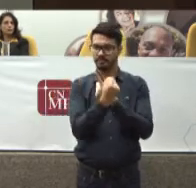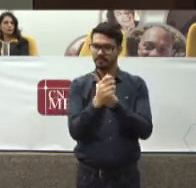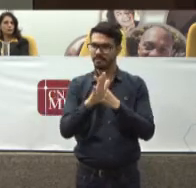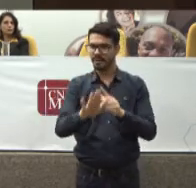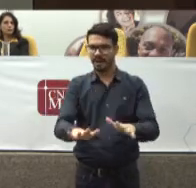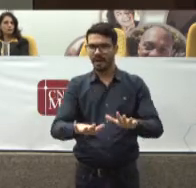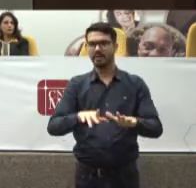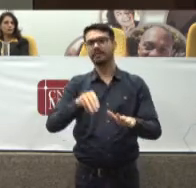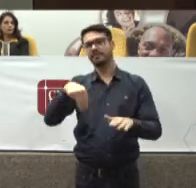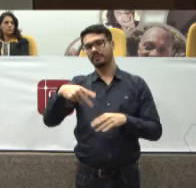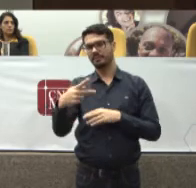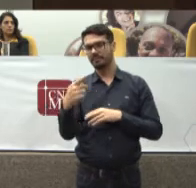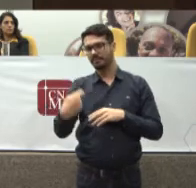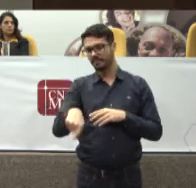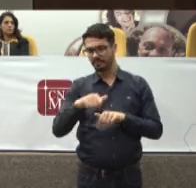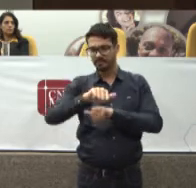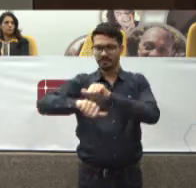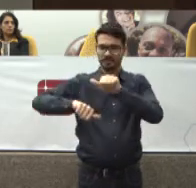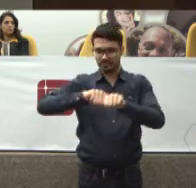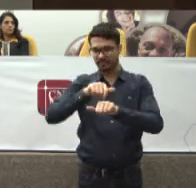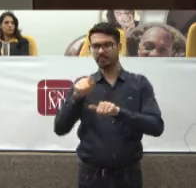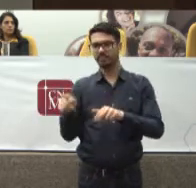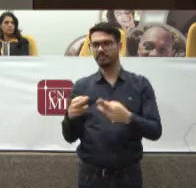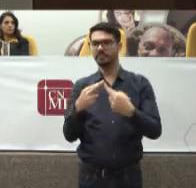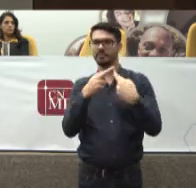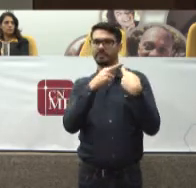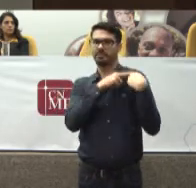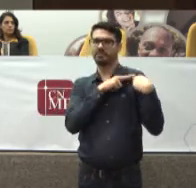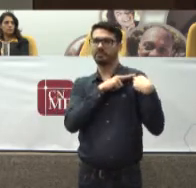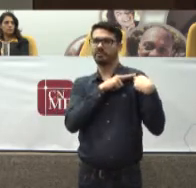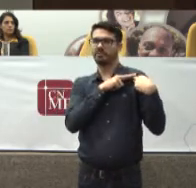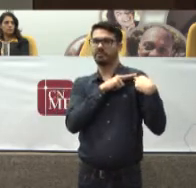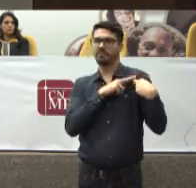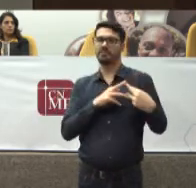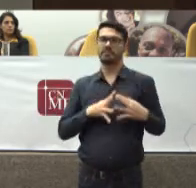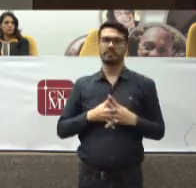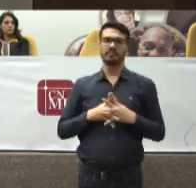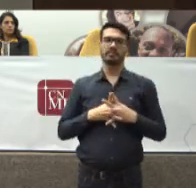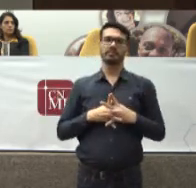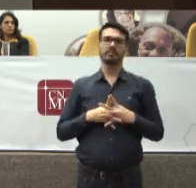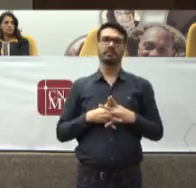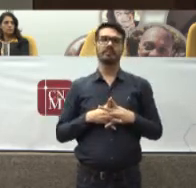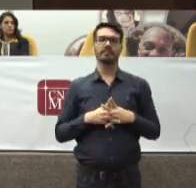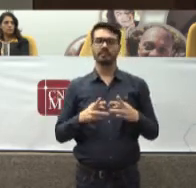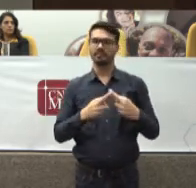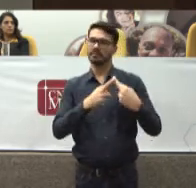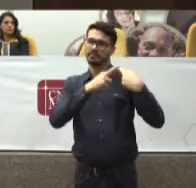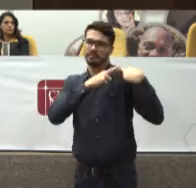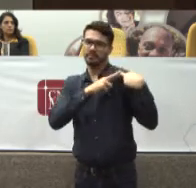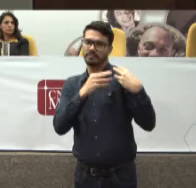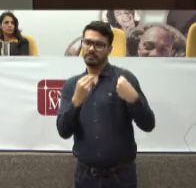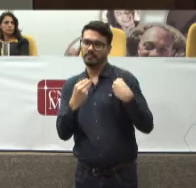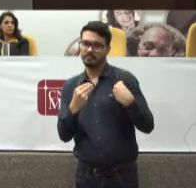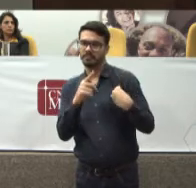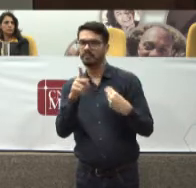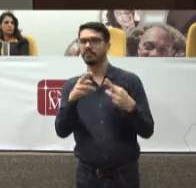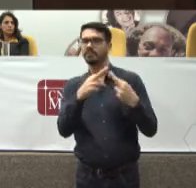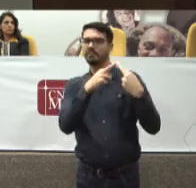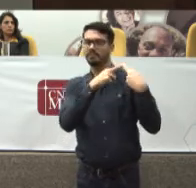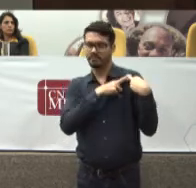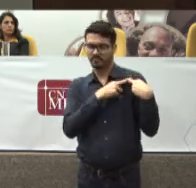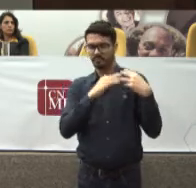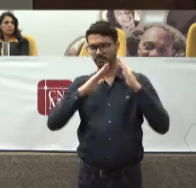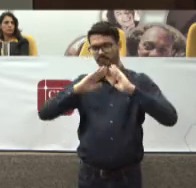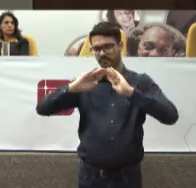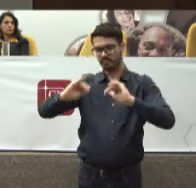papel transformador Também acarreta Um papel de responsabilidade E a responsabilidade De pedir aquilo Que